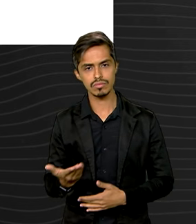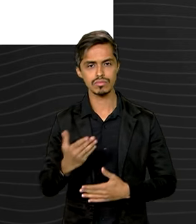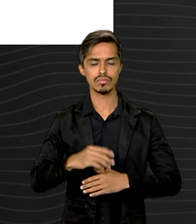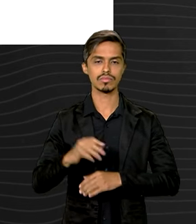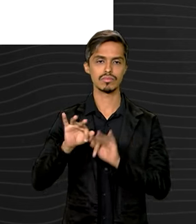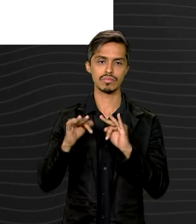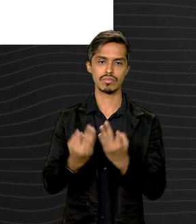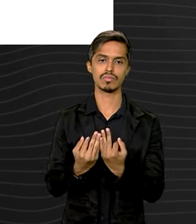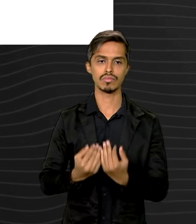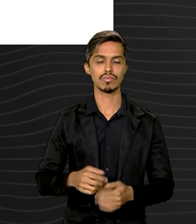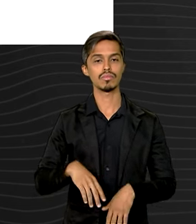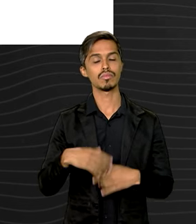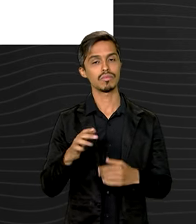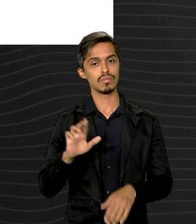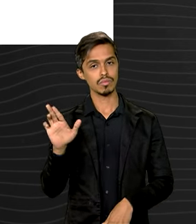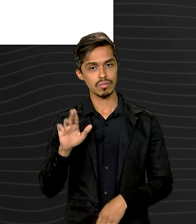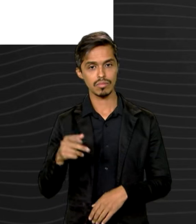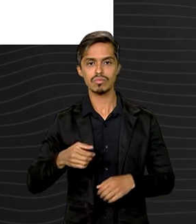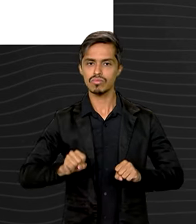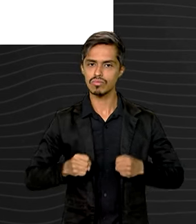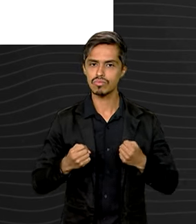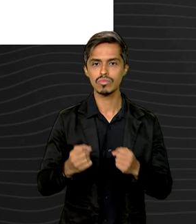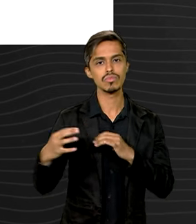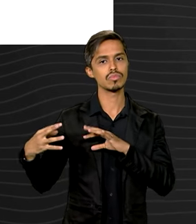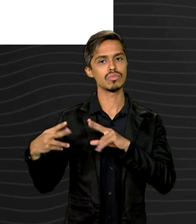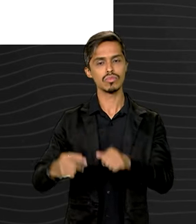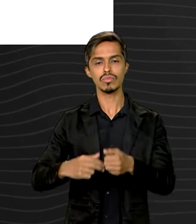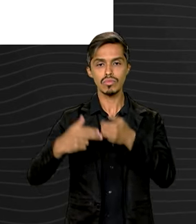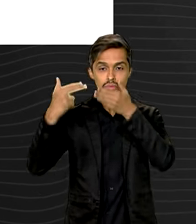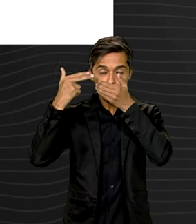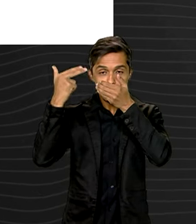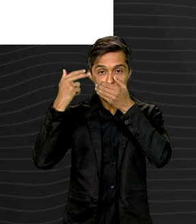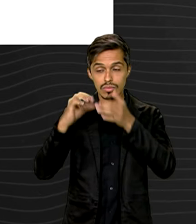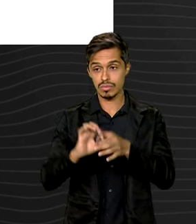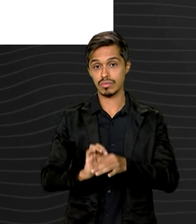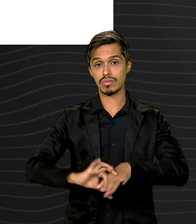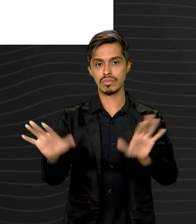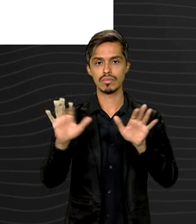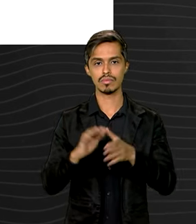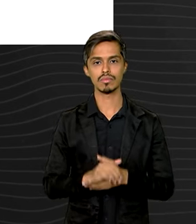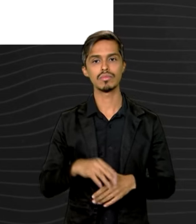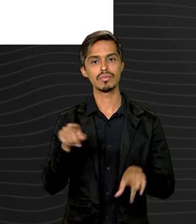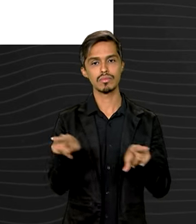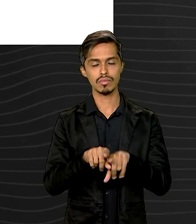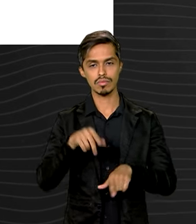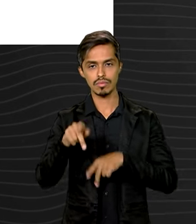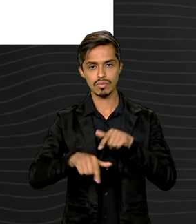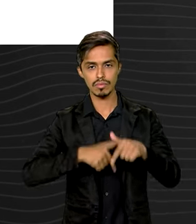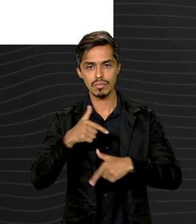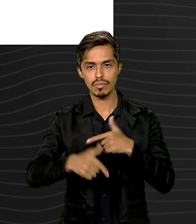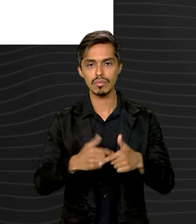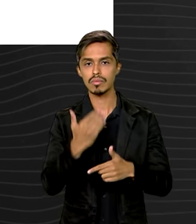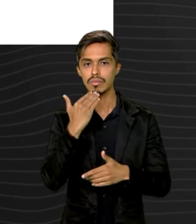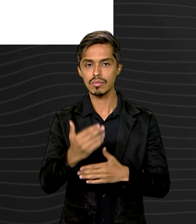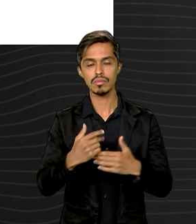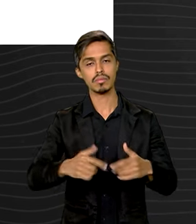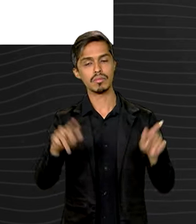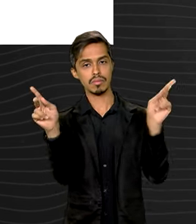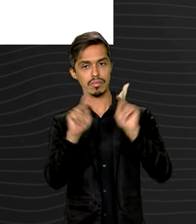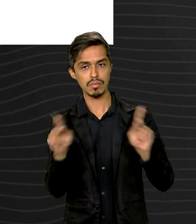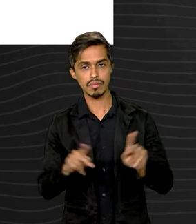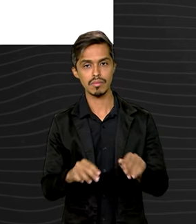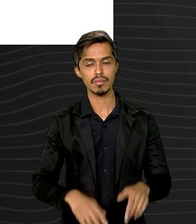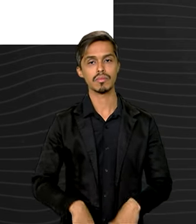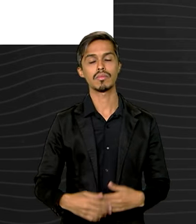ainda que continuará lutando para que todos os reféns sejam libertados e trabalhando pelo cessar fogo e pela